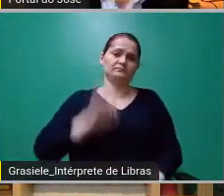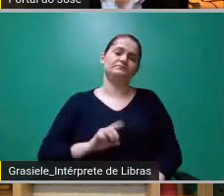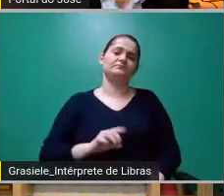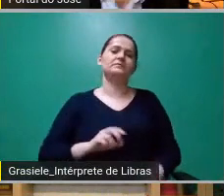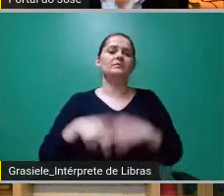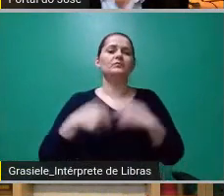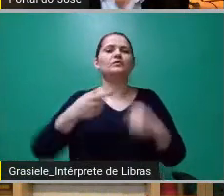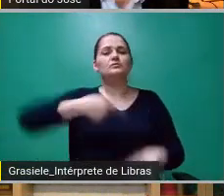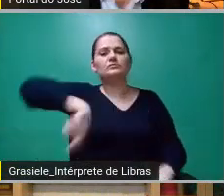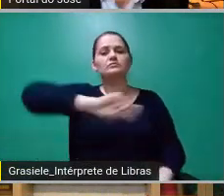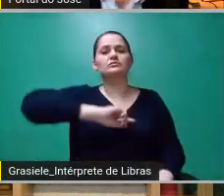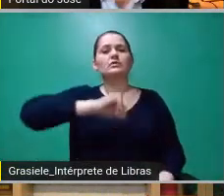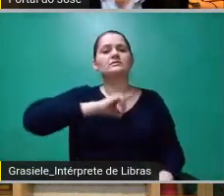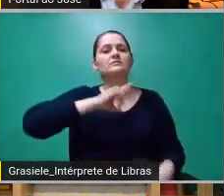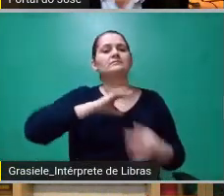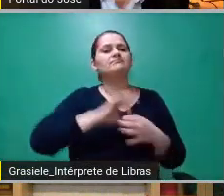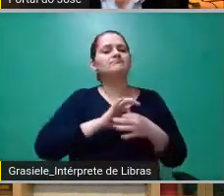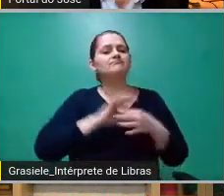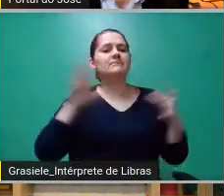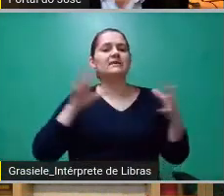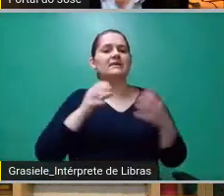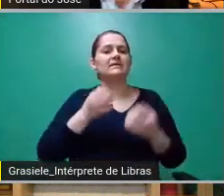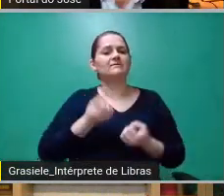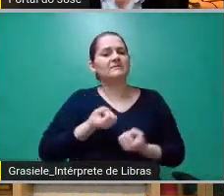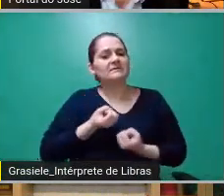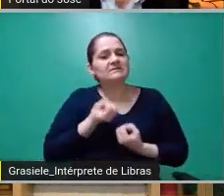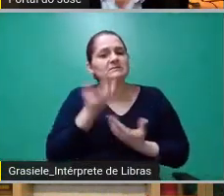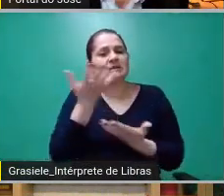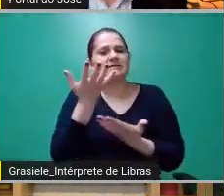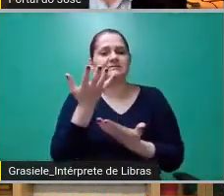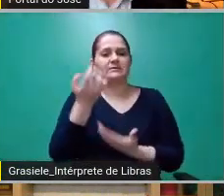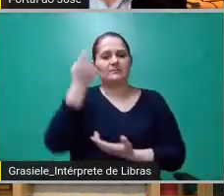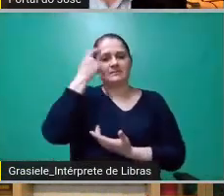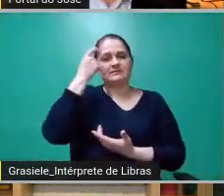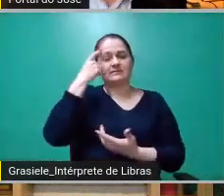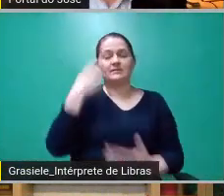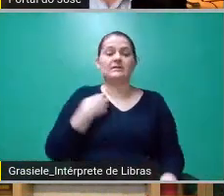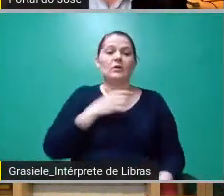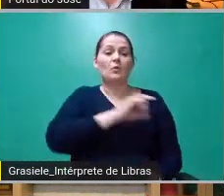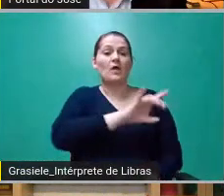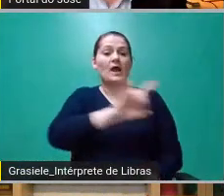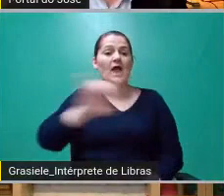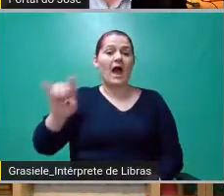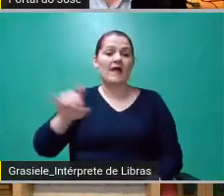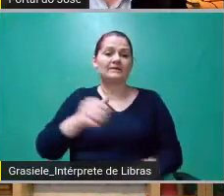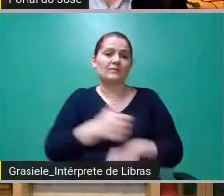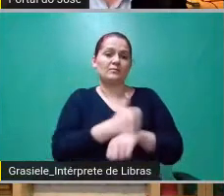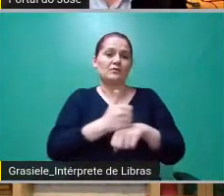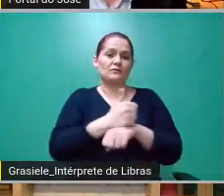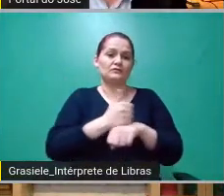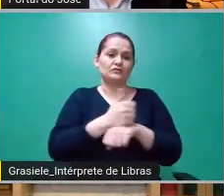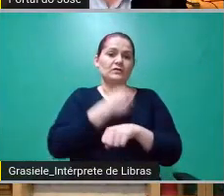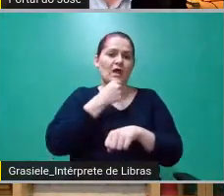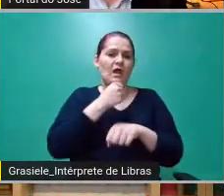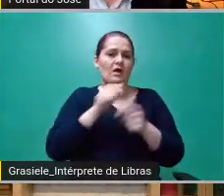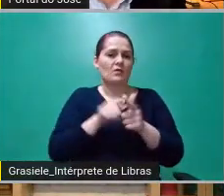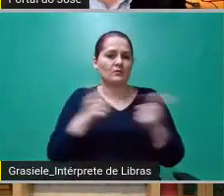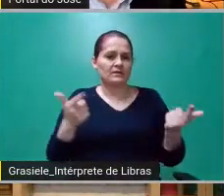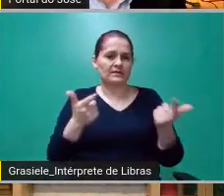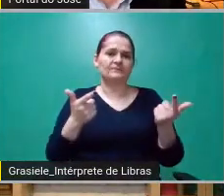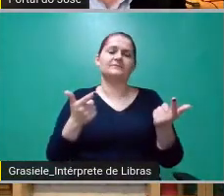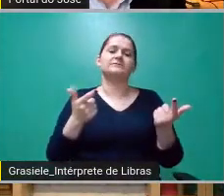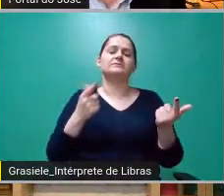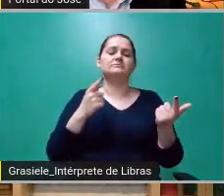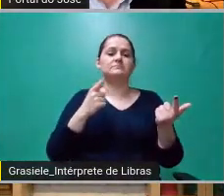É algo que, para nós, é sagrado. Isso aqui, para o jornalista que preza o seu ofício, isso é algo sagrado mesmo. É um dogma sagrado.